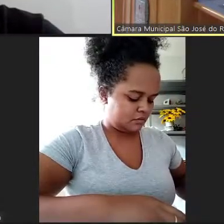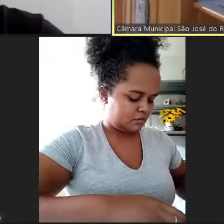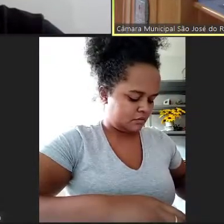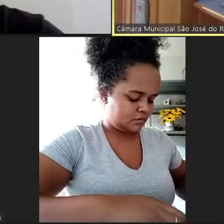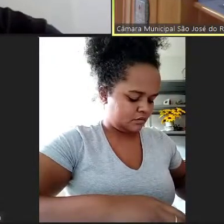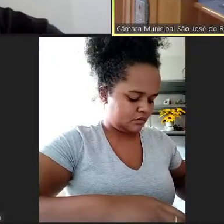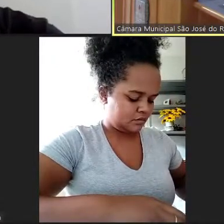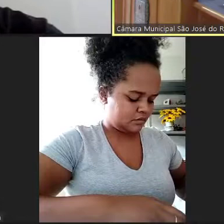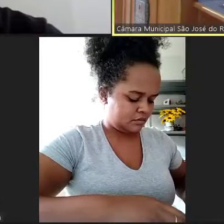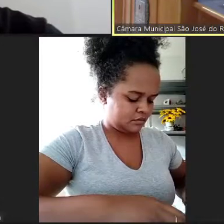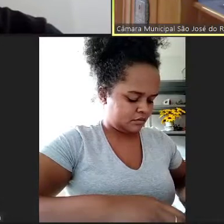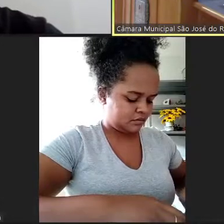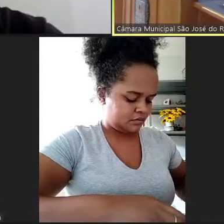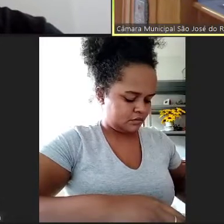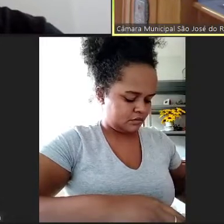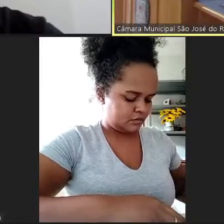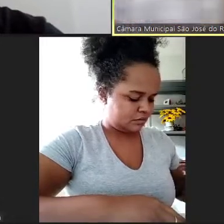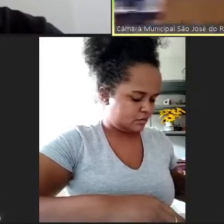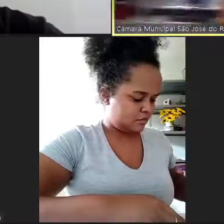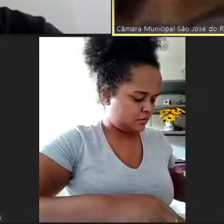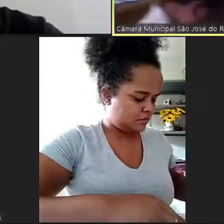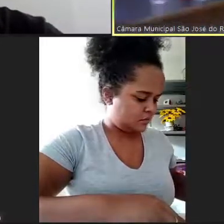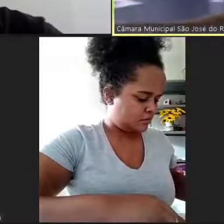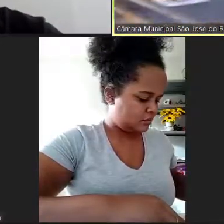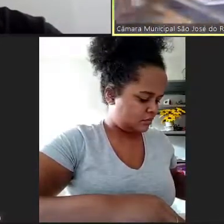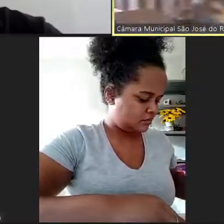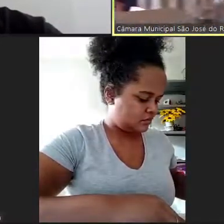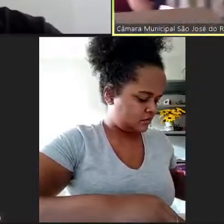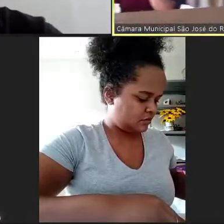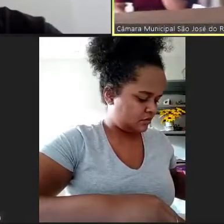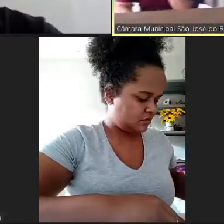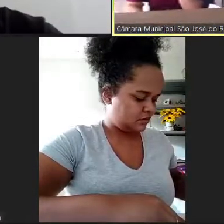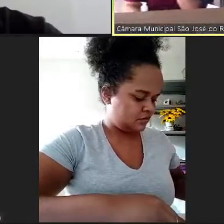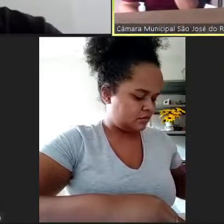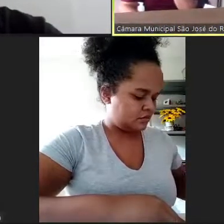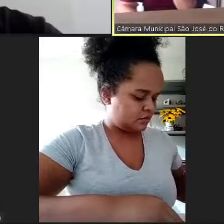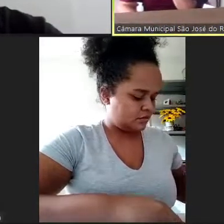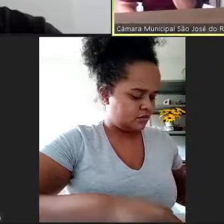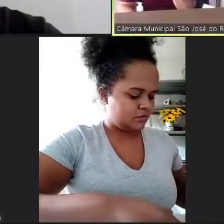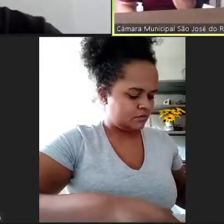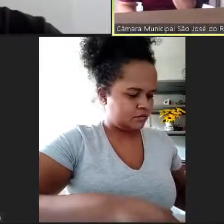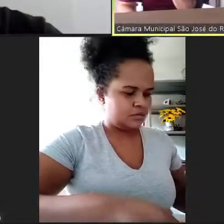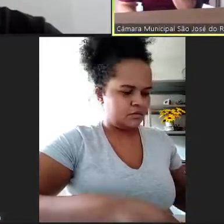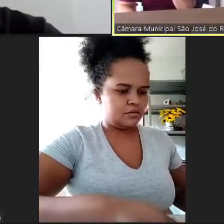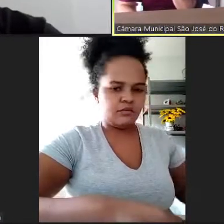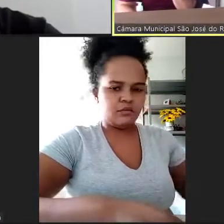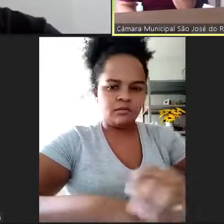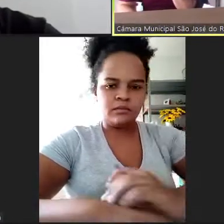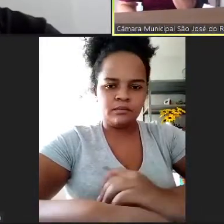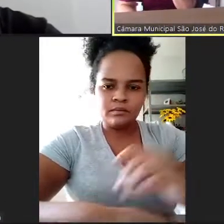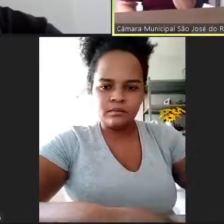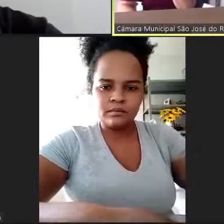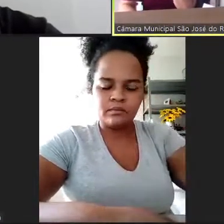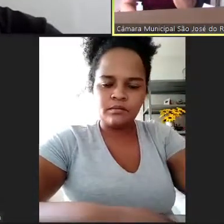Com a palavra, o vereador autor Eduardo Ramos. Boa tarde mais uma vez, Sr. Presidente, a todos os nobres colegas, servidores,